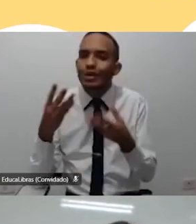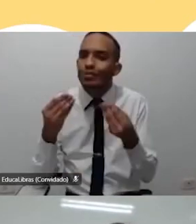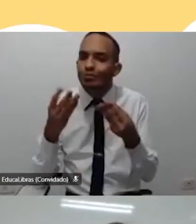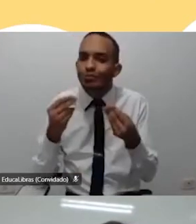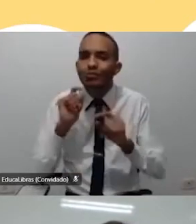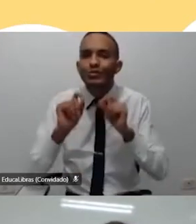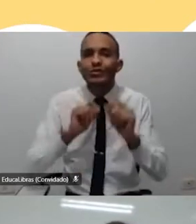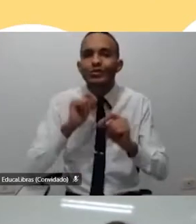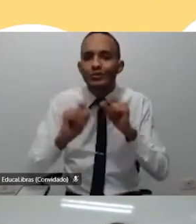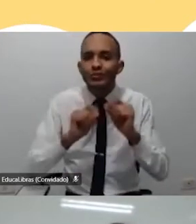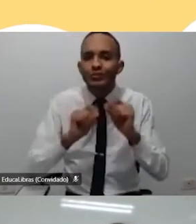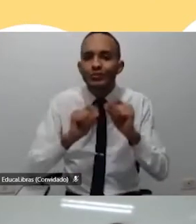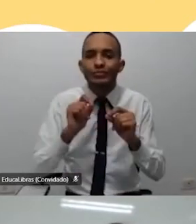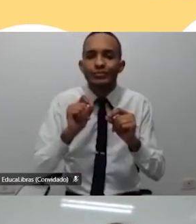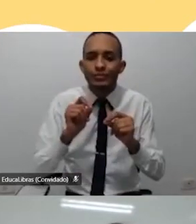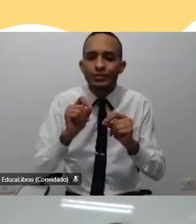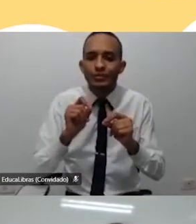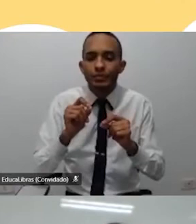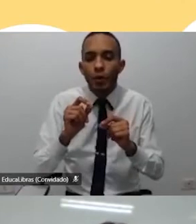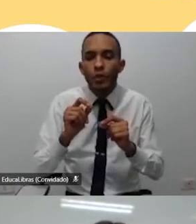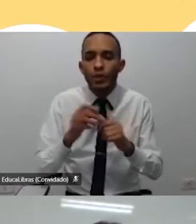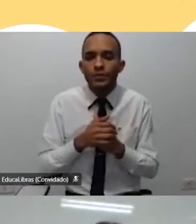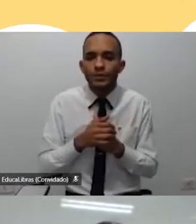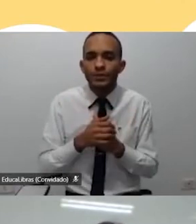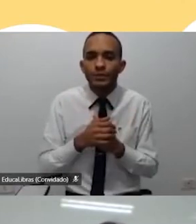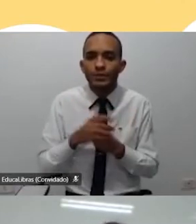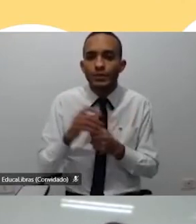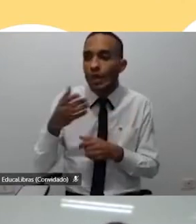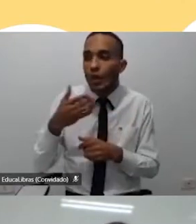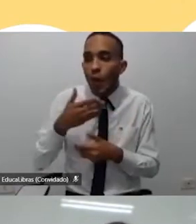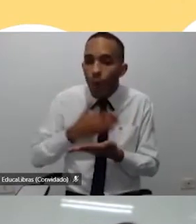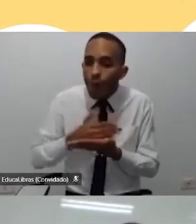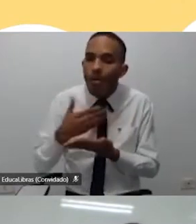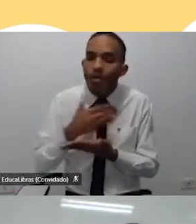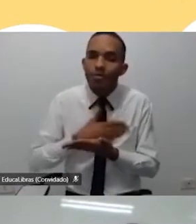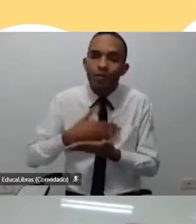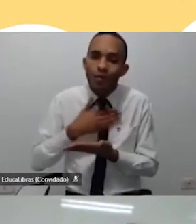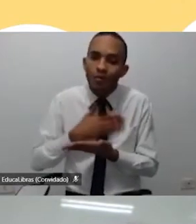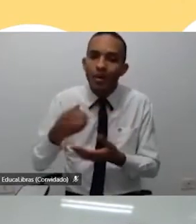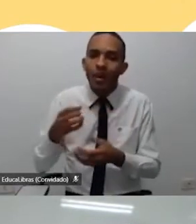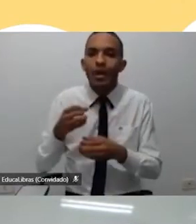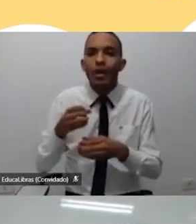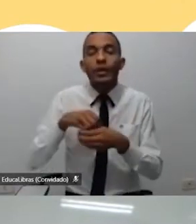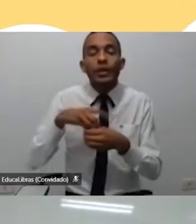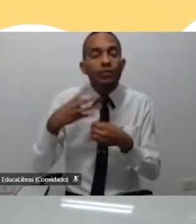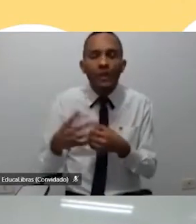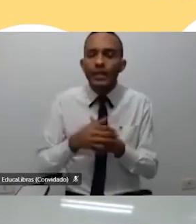de construir esse conhecimento, que eu passo a gostar daquele conteúdo.